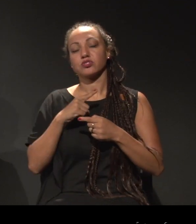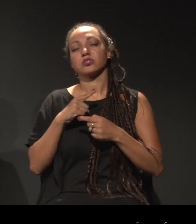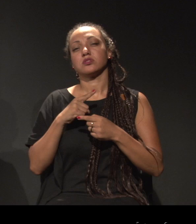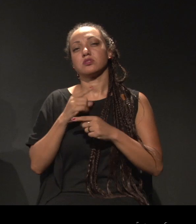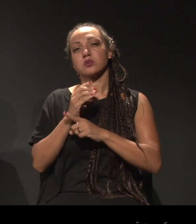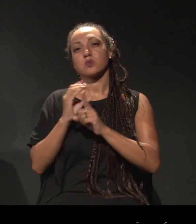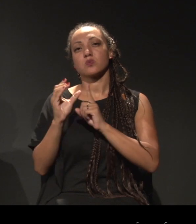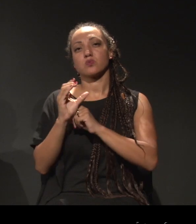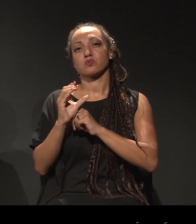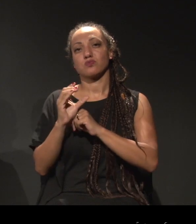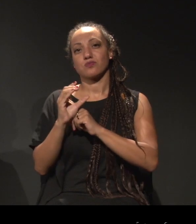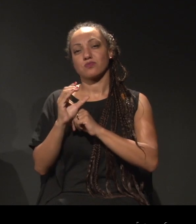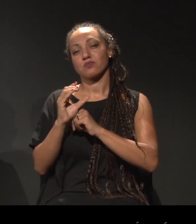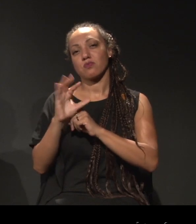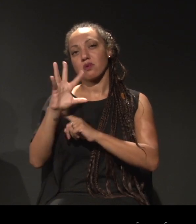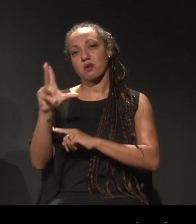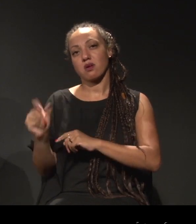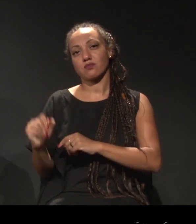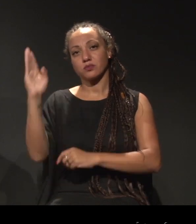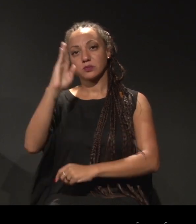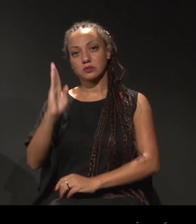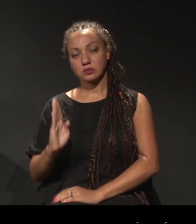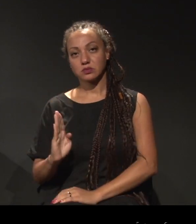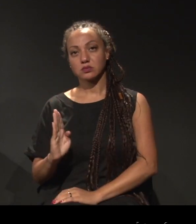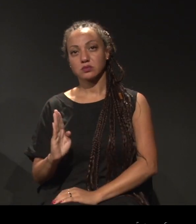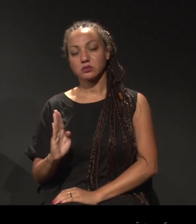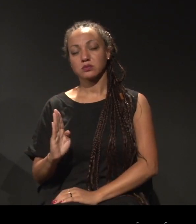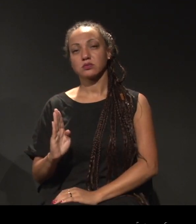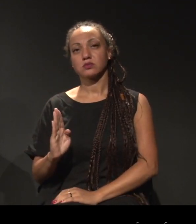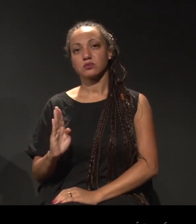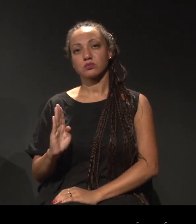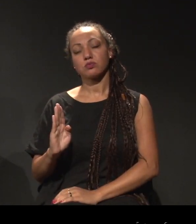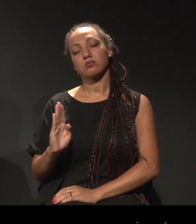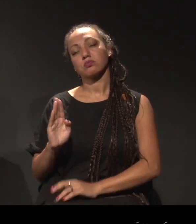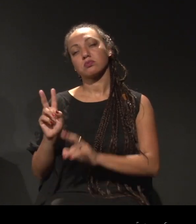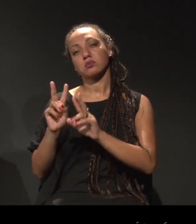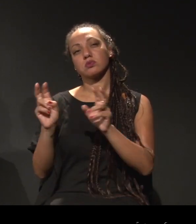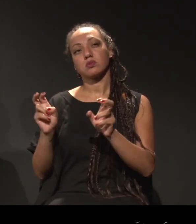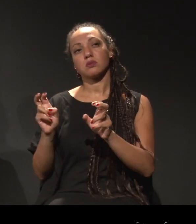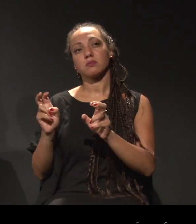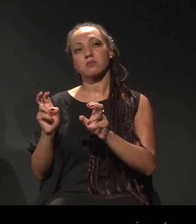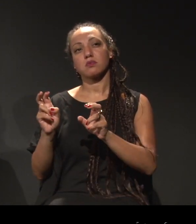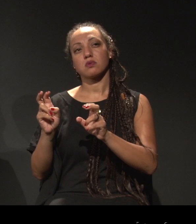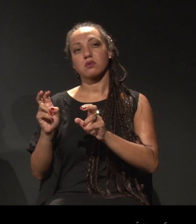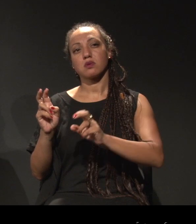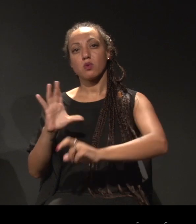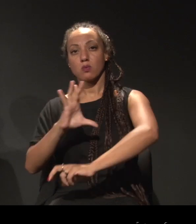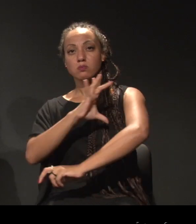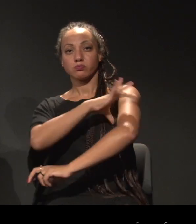afro-brasileiro ligado à Umbanda, e